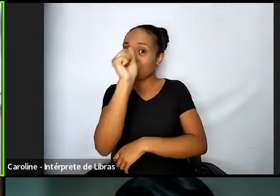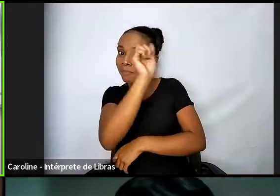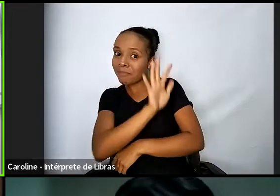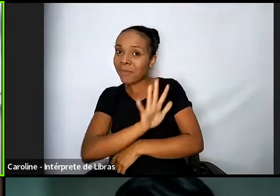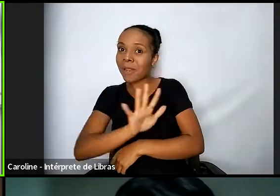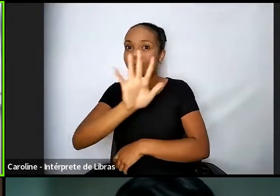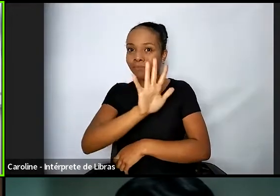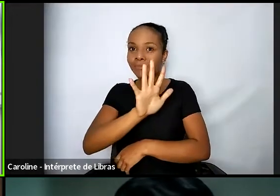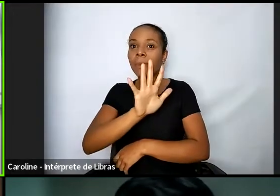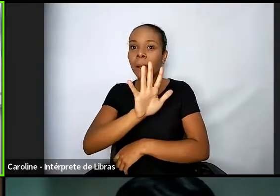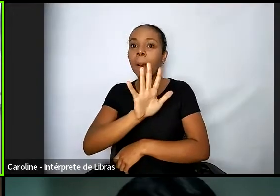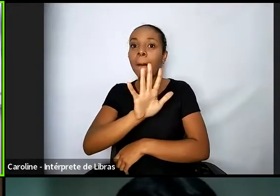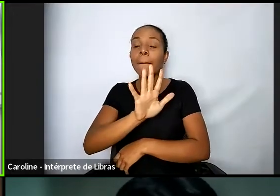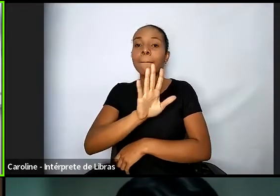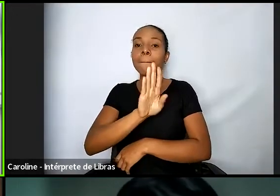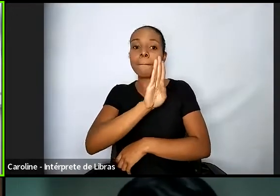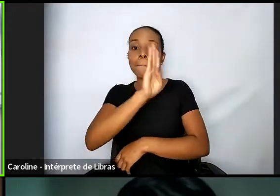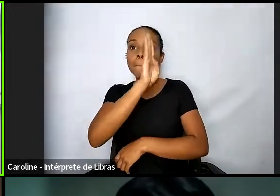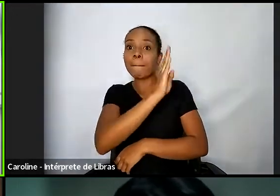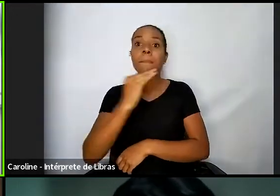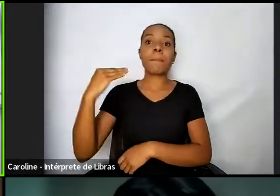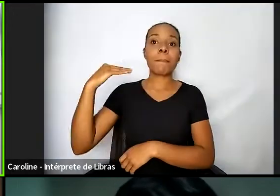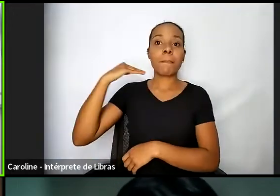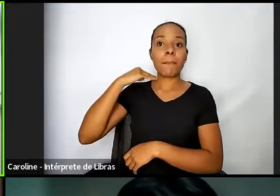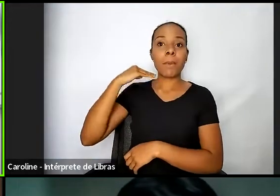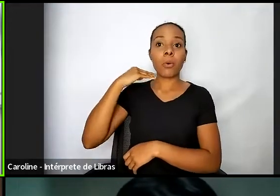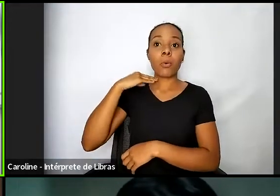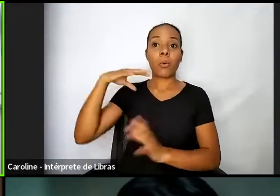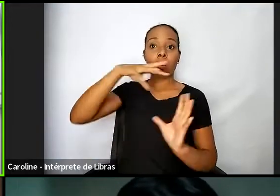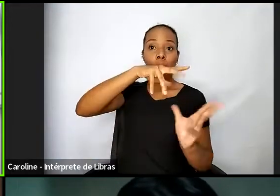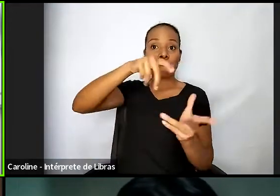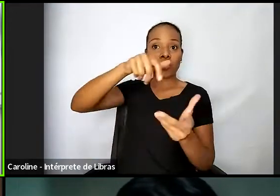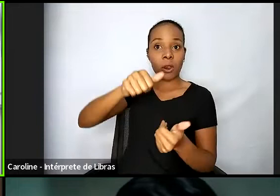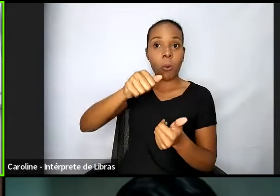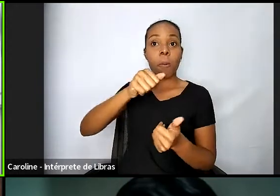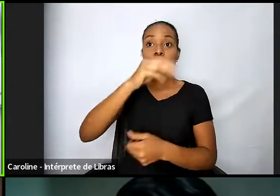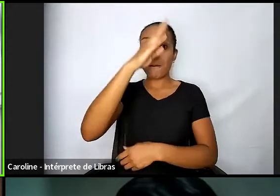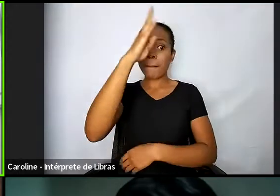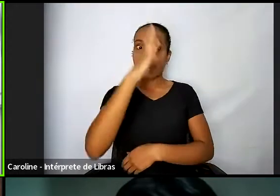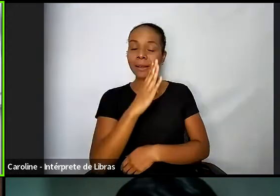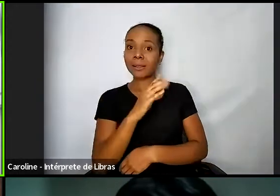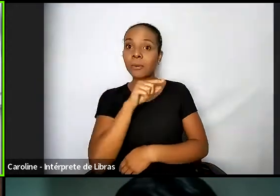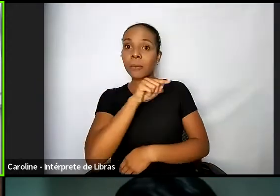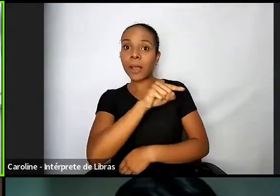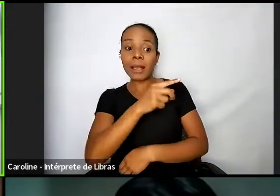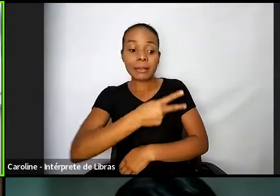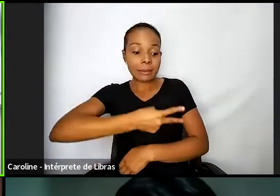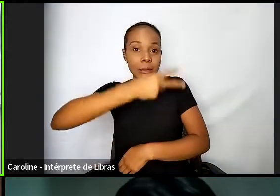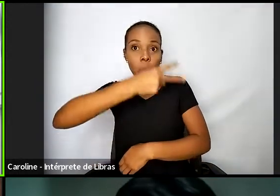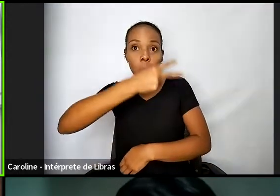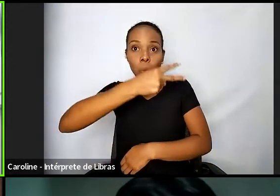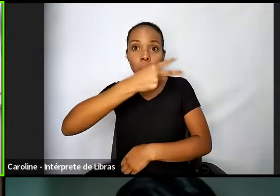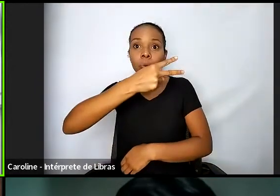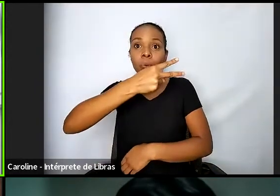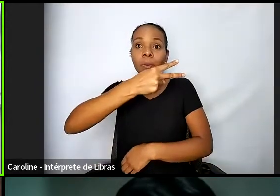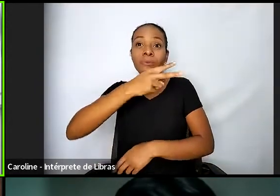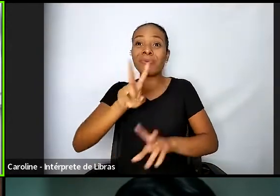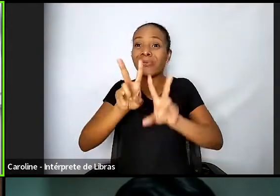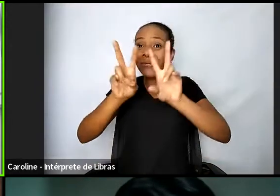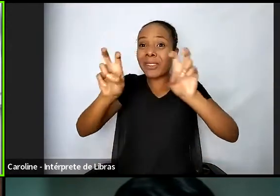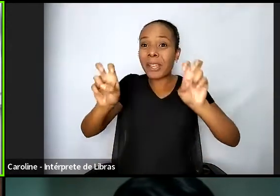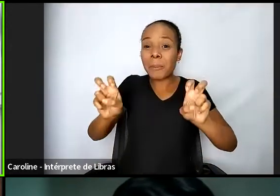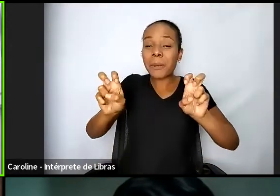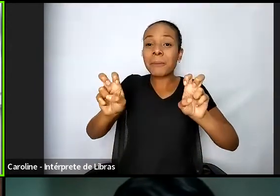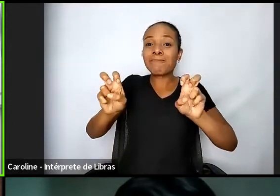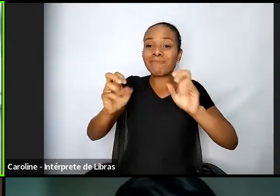o Brasil está em segundo lugar no ranking da desigualdade. Isso consta até no relatório do Pop Rua Junte.